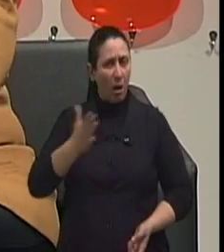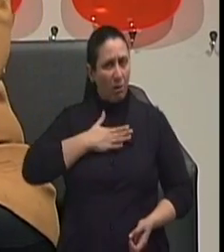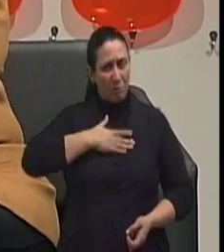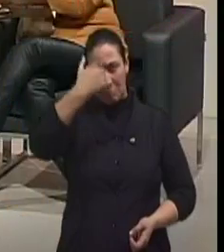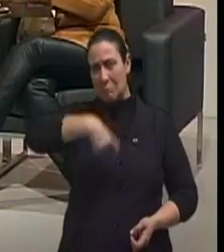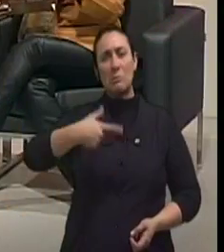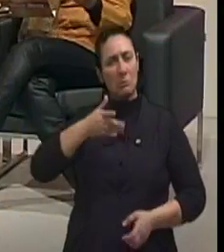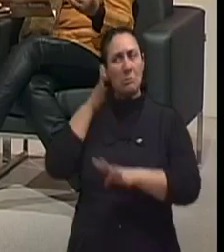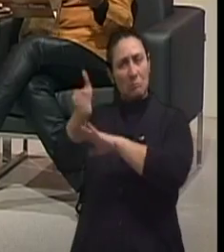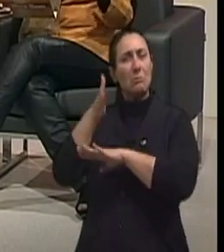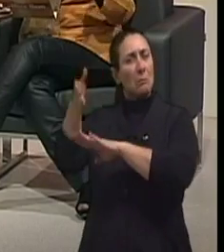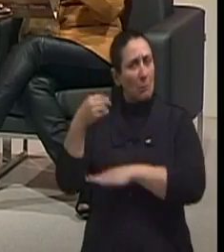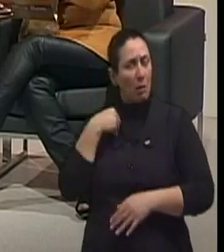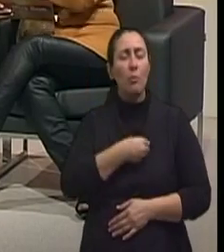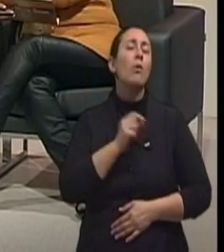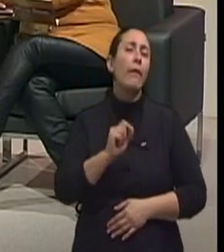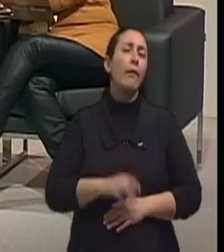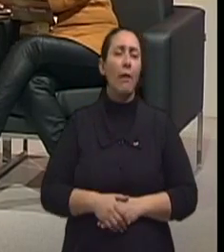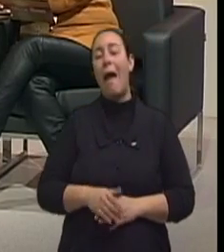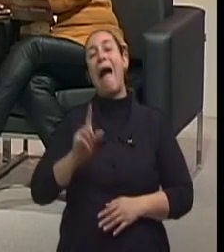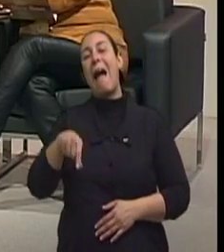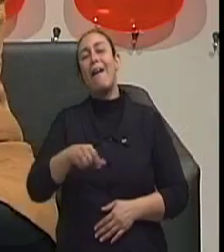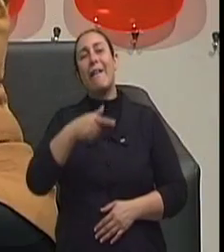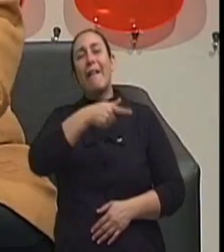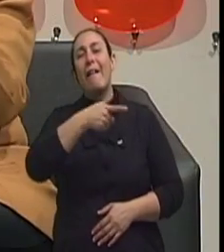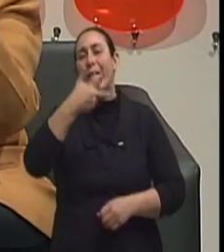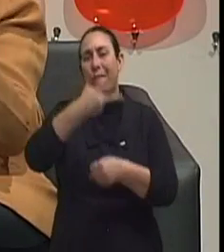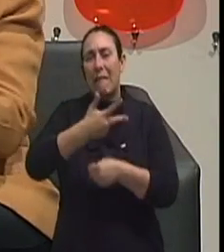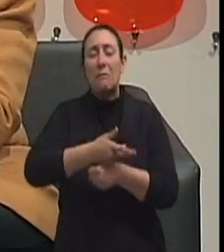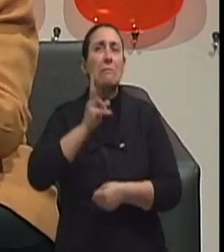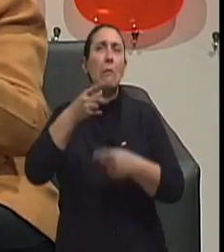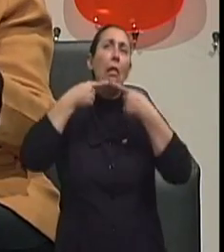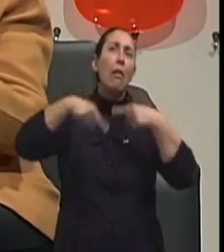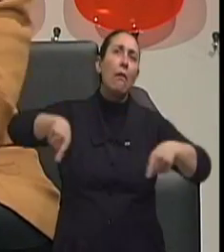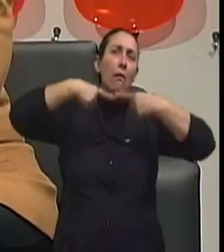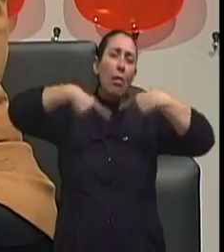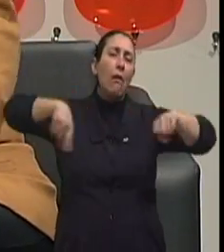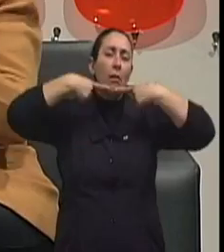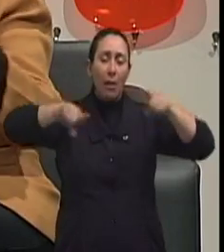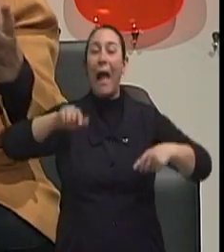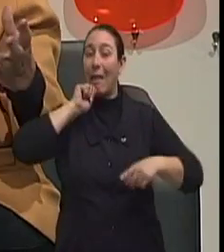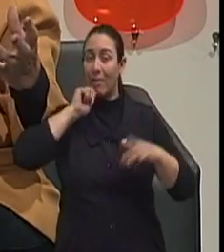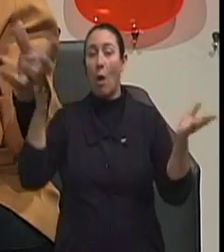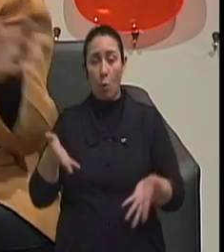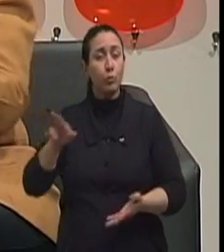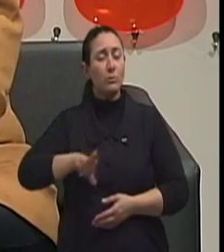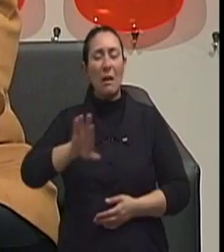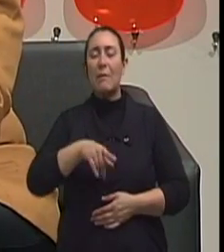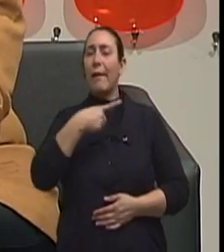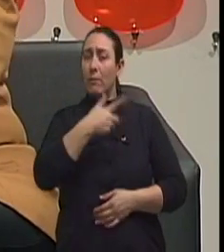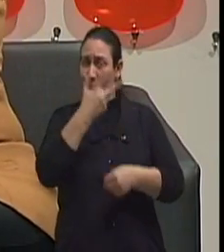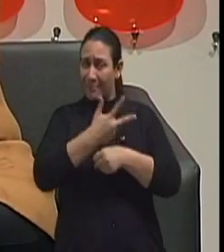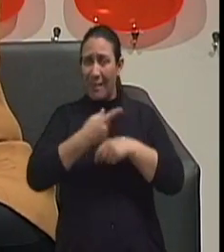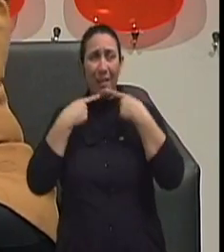gerontóloga, a gente costuma dizer assim, realmente, o velho é muito rabugento, né. É um termo antigo, mas que ainda se usa. O velho